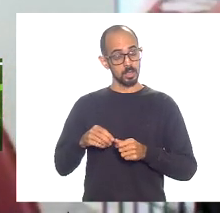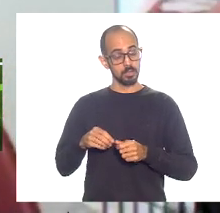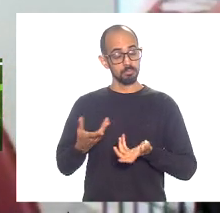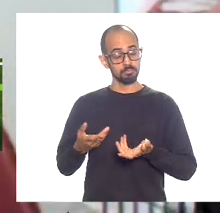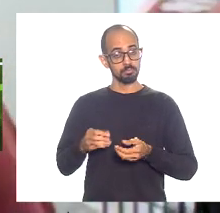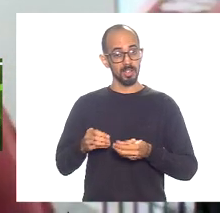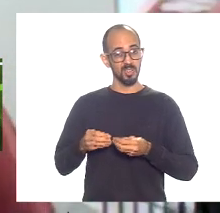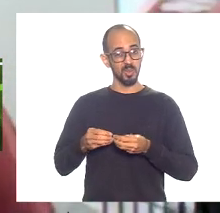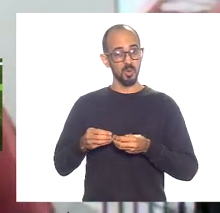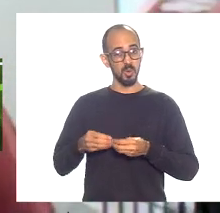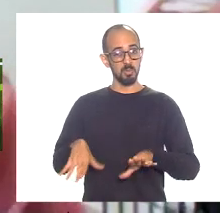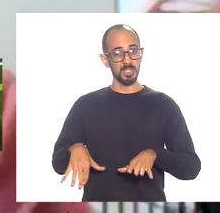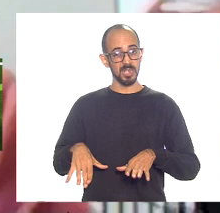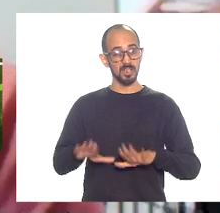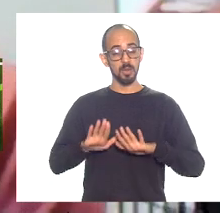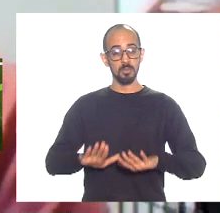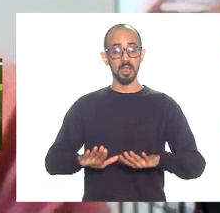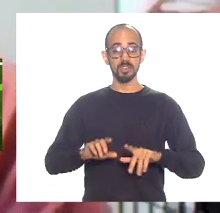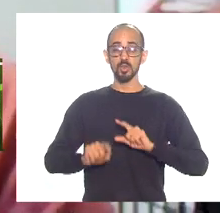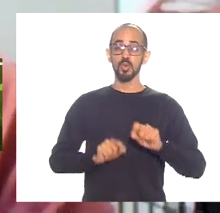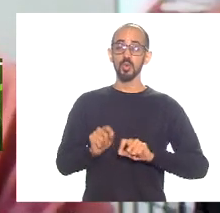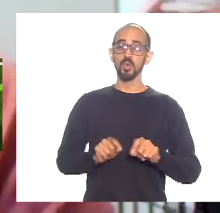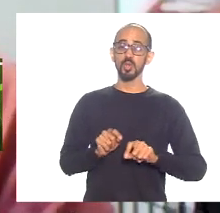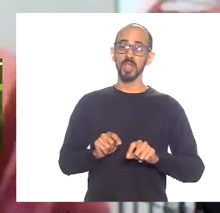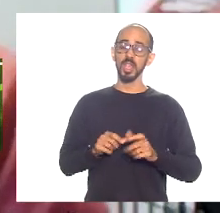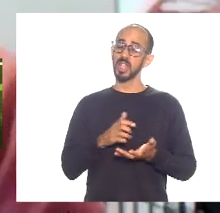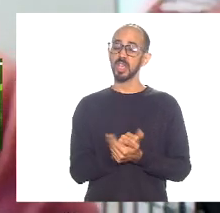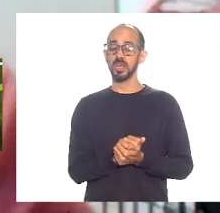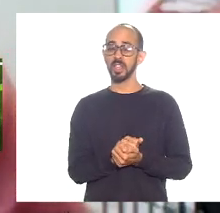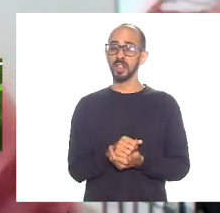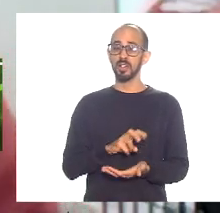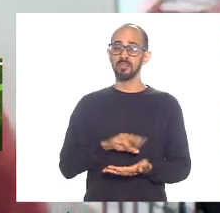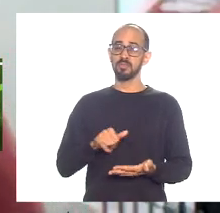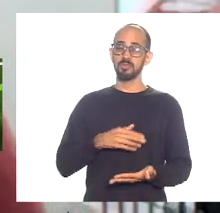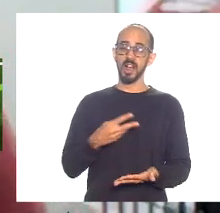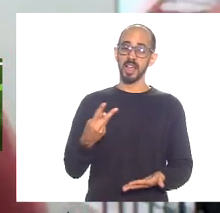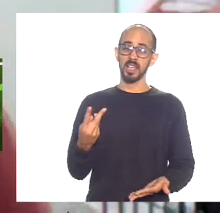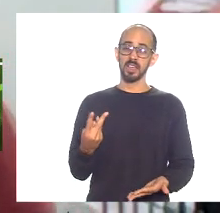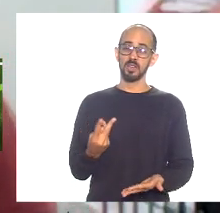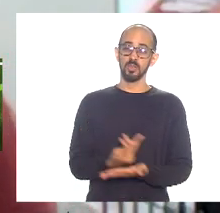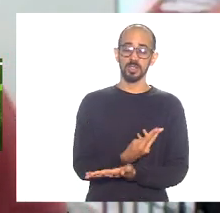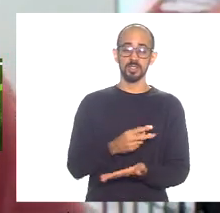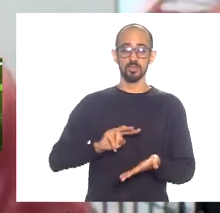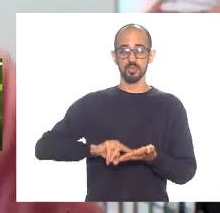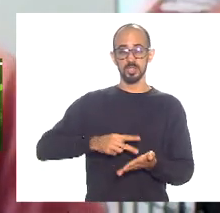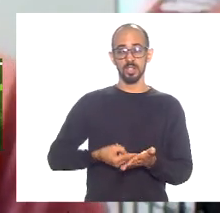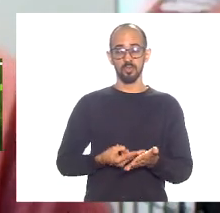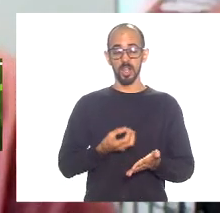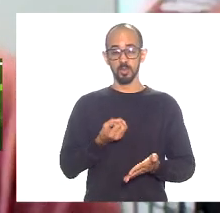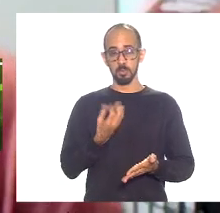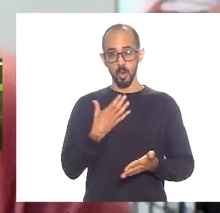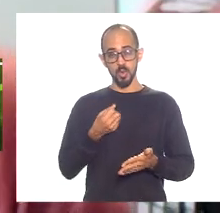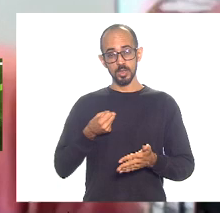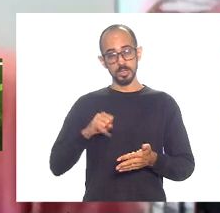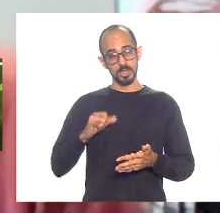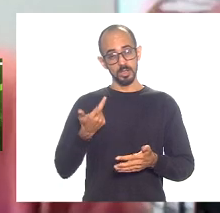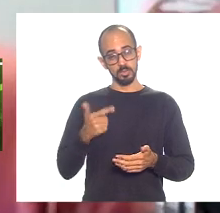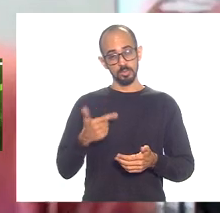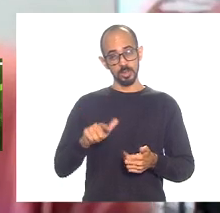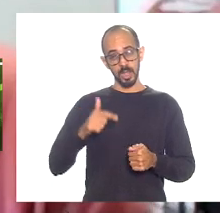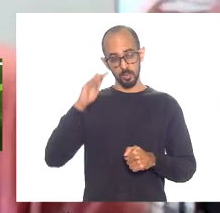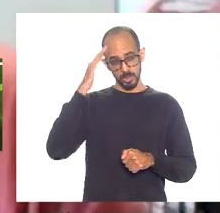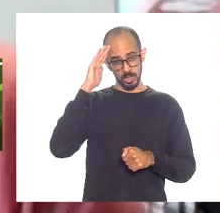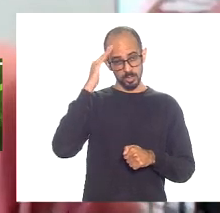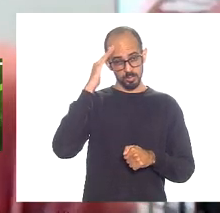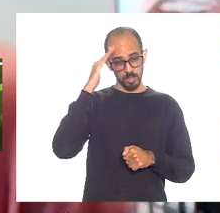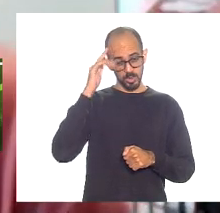estado essa compensação não vai ter grandes significados se ela não for acompanhada de uma compreensão de que